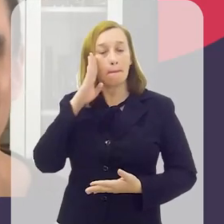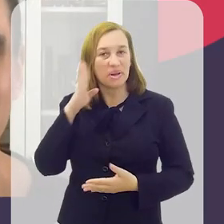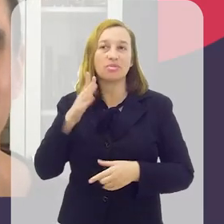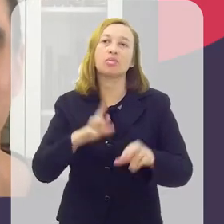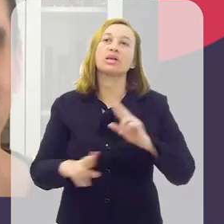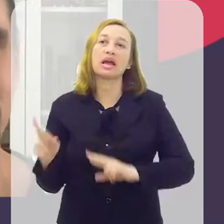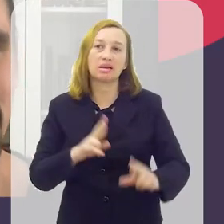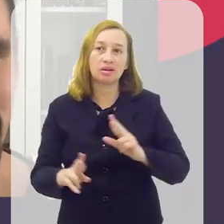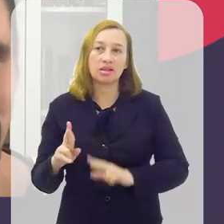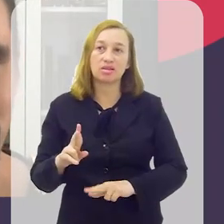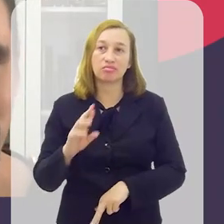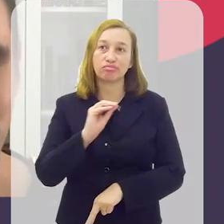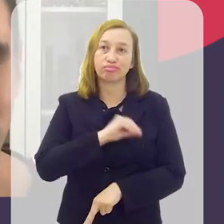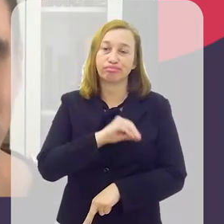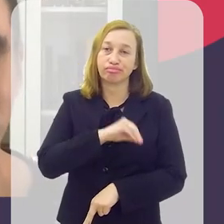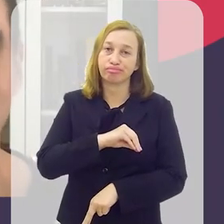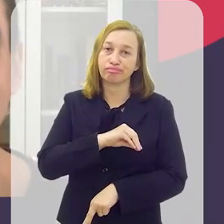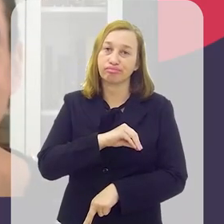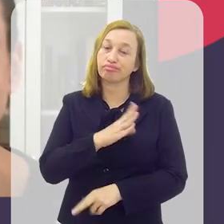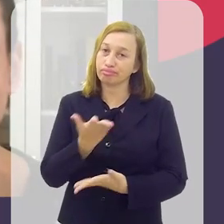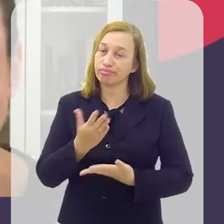Principalmente também em relação à remuneração, né?